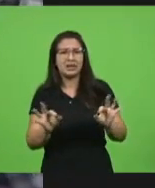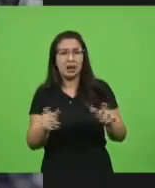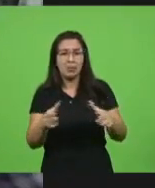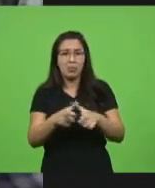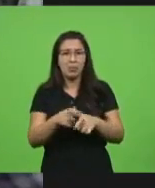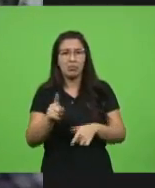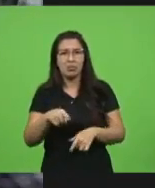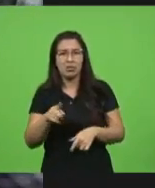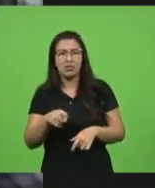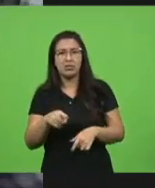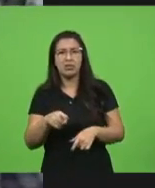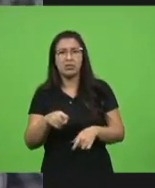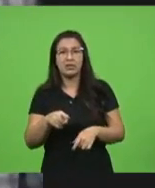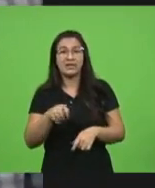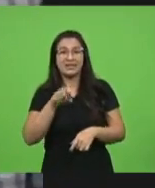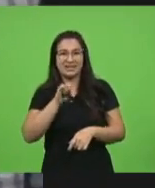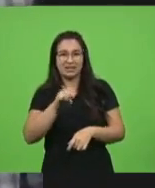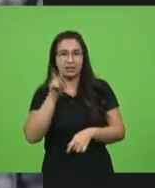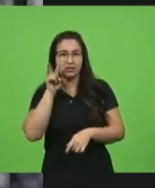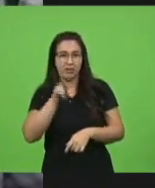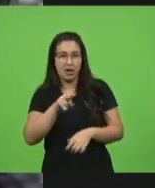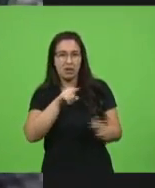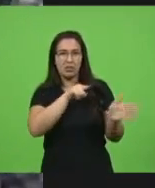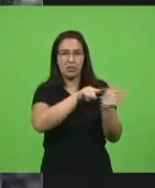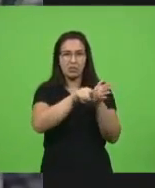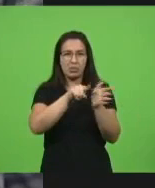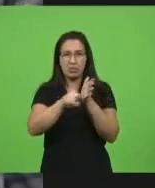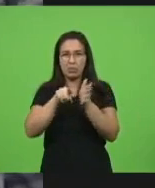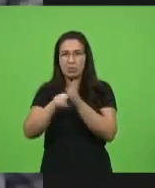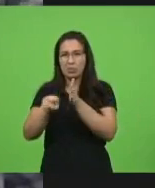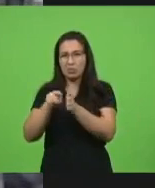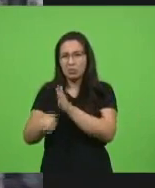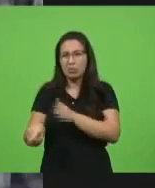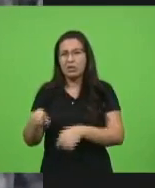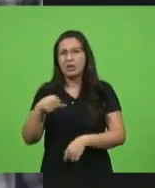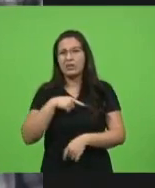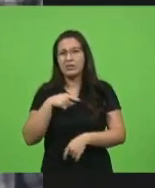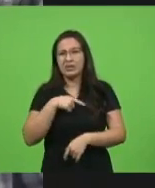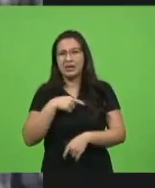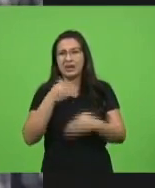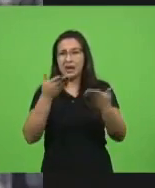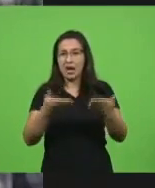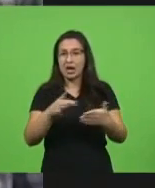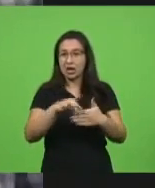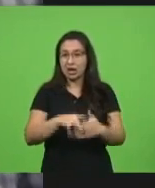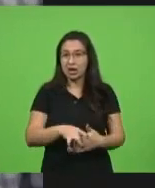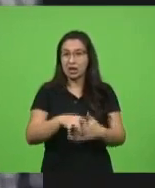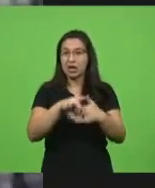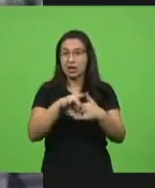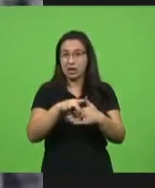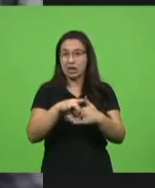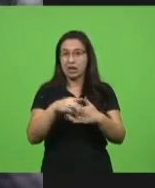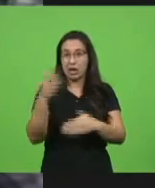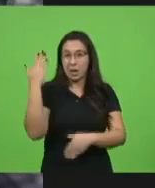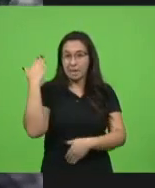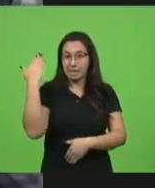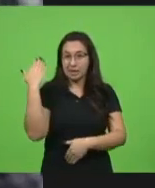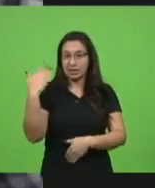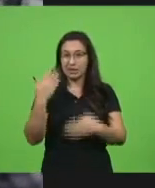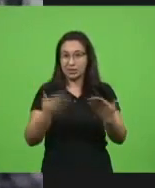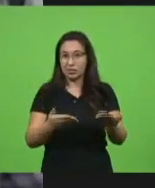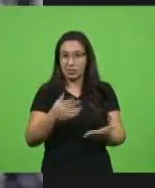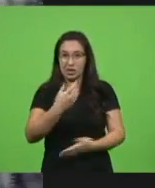ver os questionamentos que eram feitos pelo nosso líder maior na questão da vacina, né?